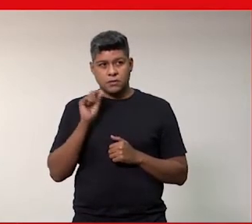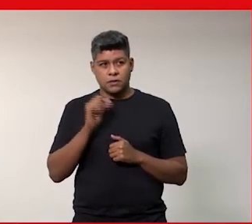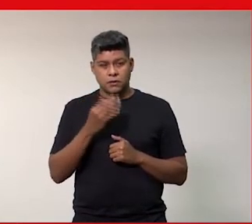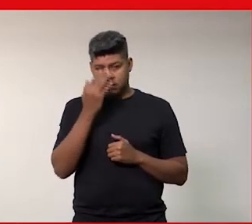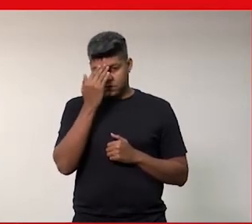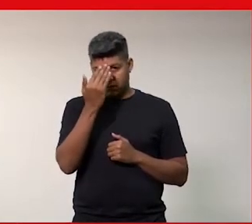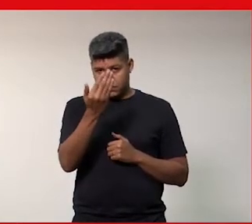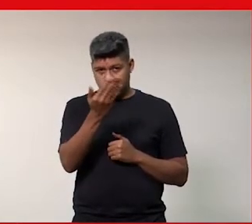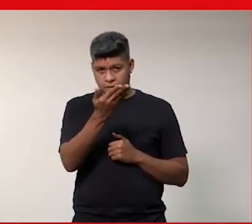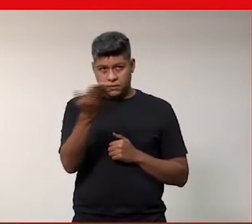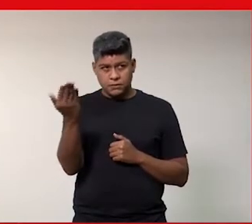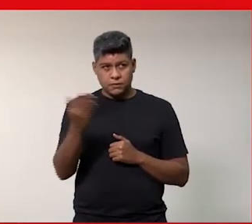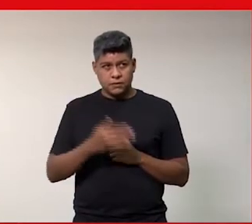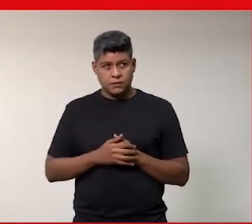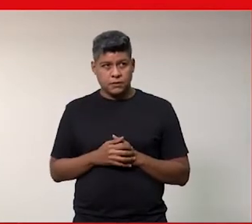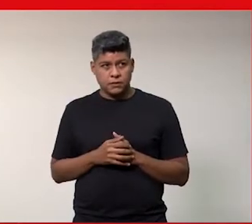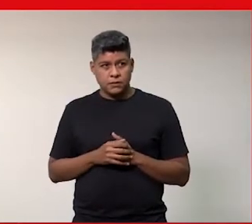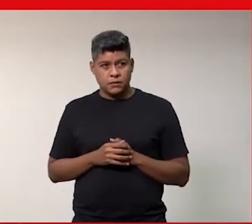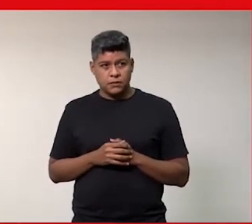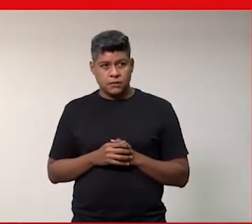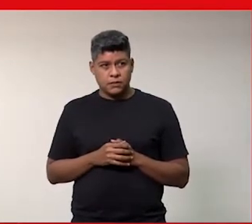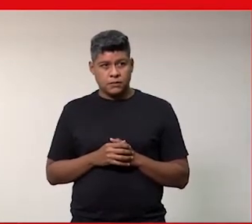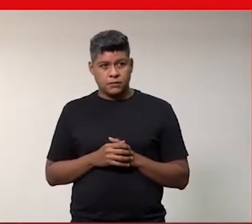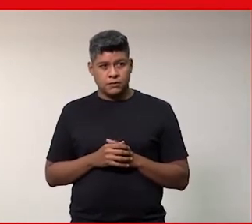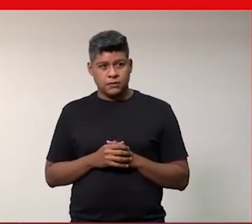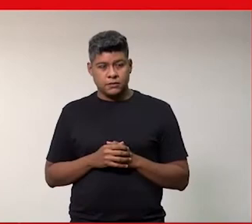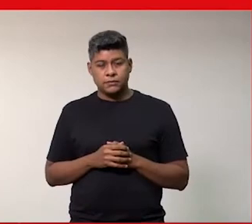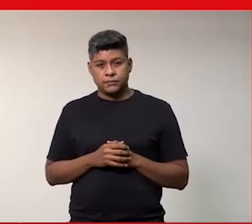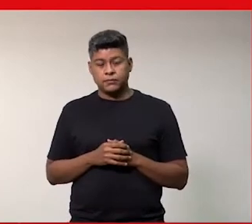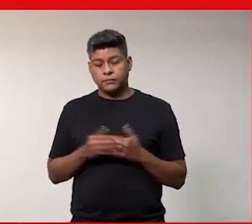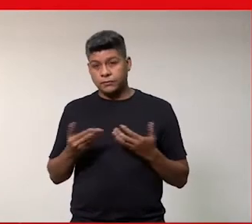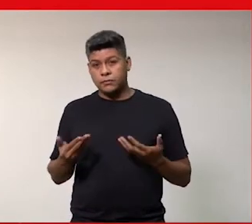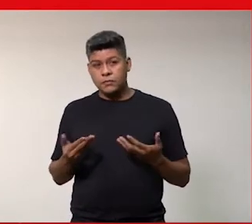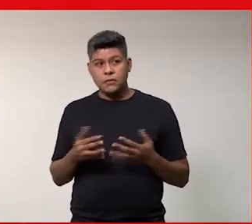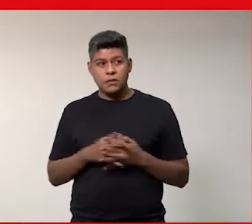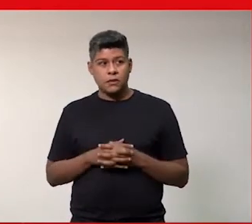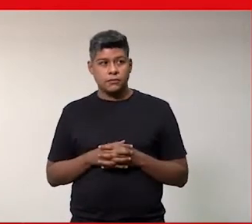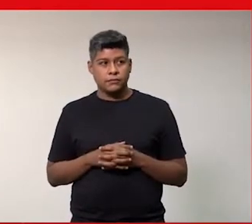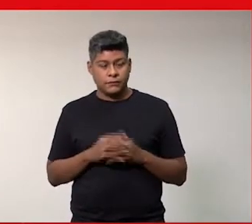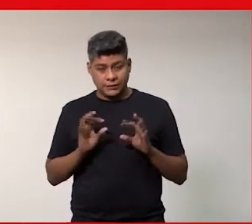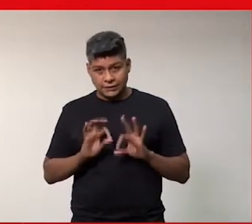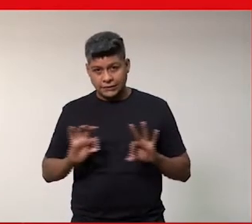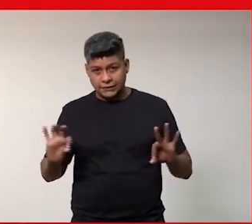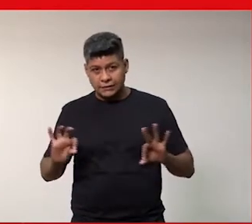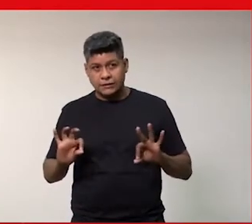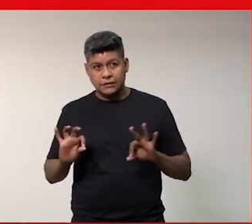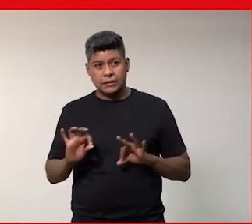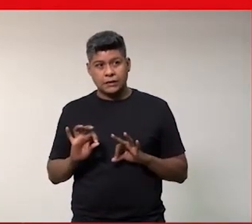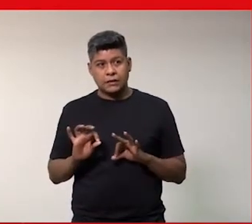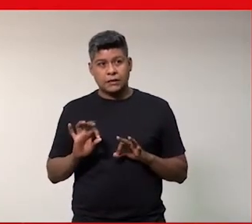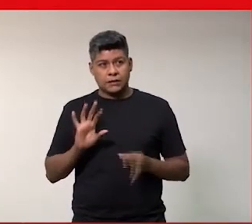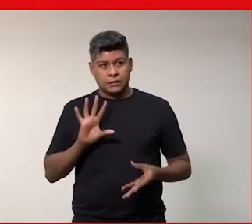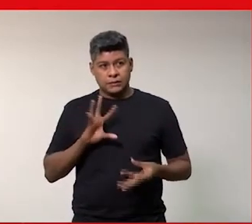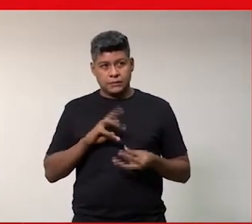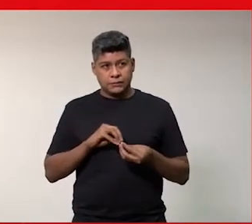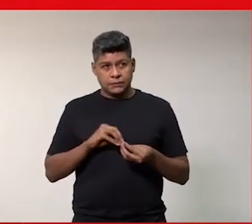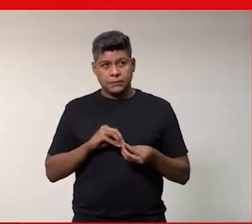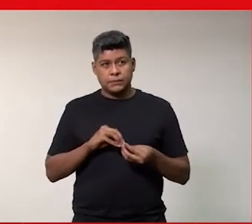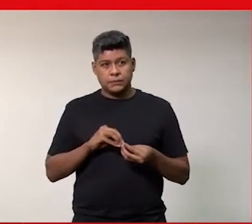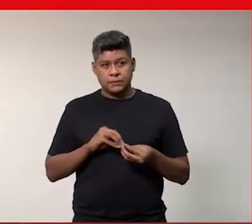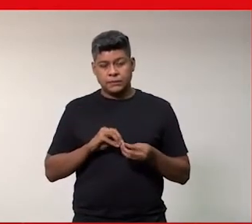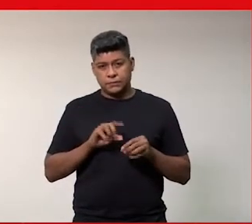obrigada obrigada todas exatamente então sim exatamente acho que queremos aí um mundo que não tenha